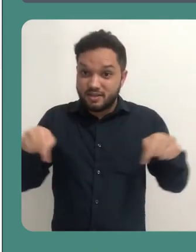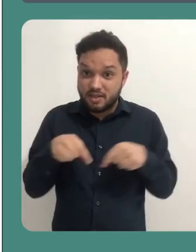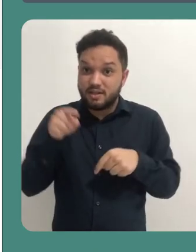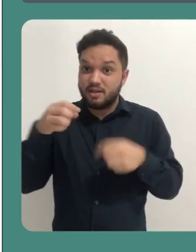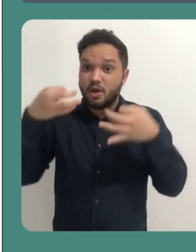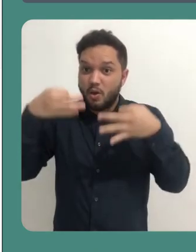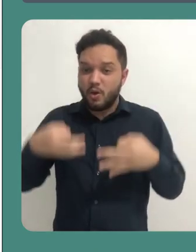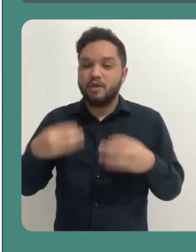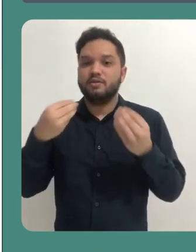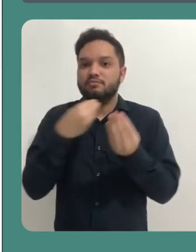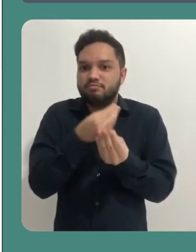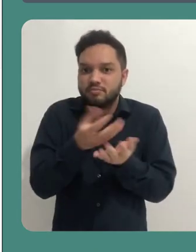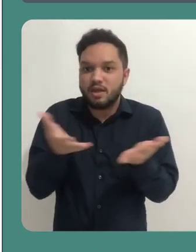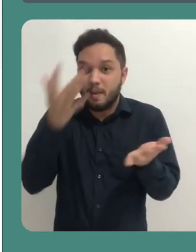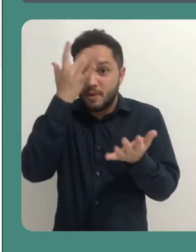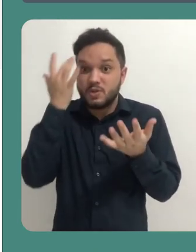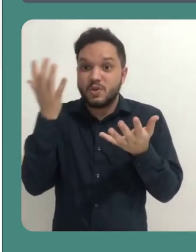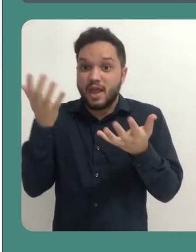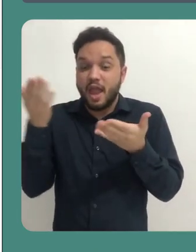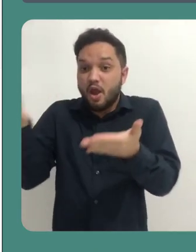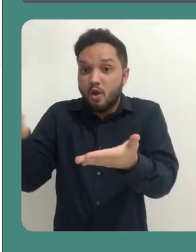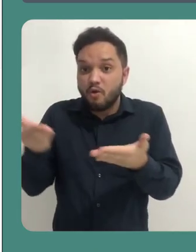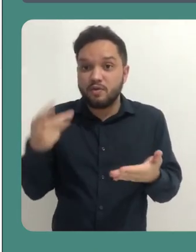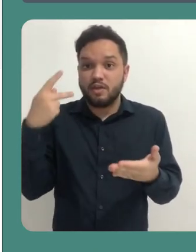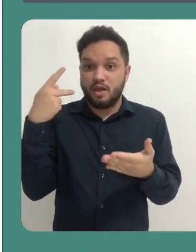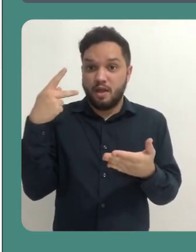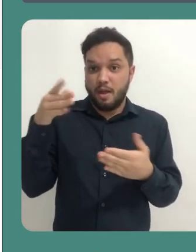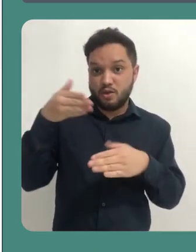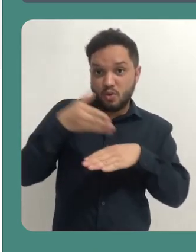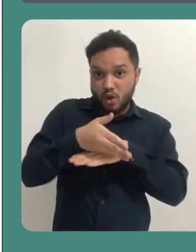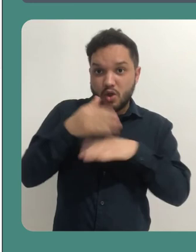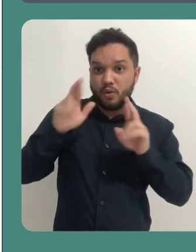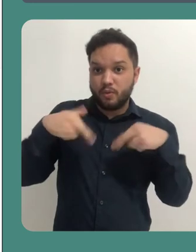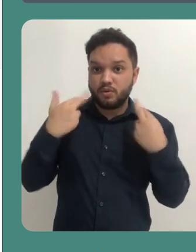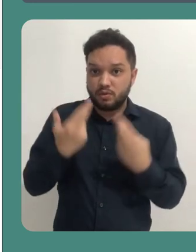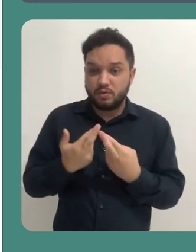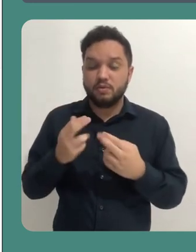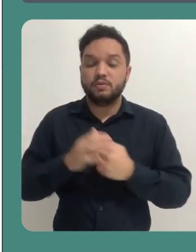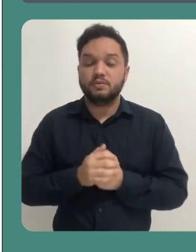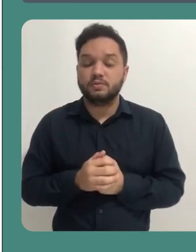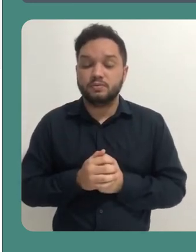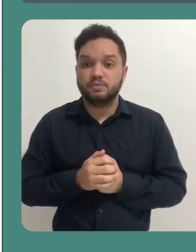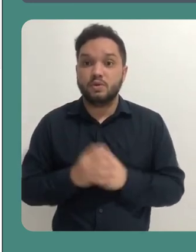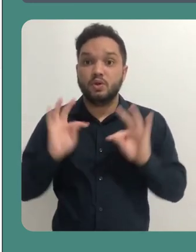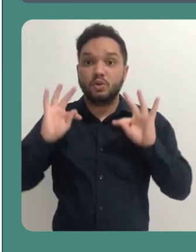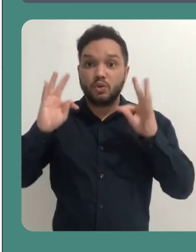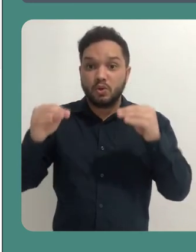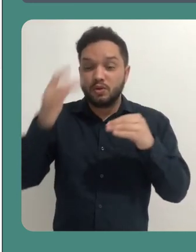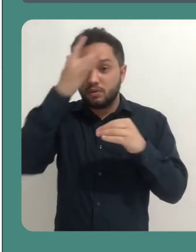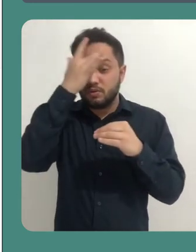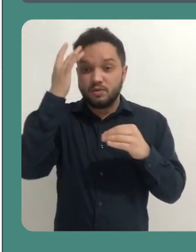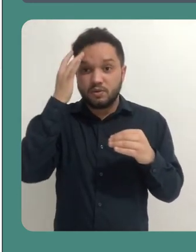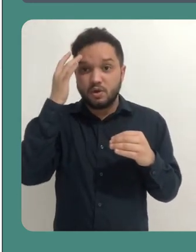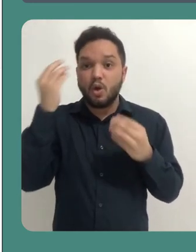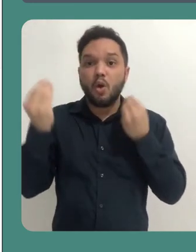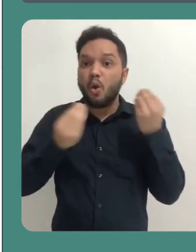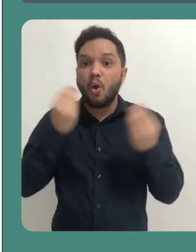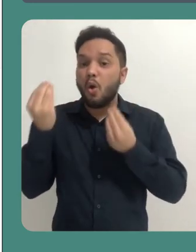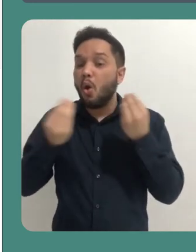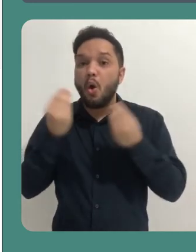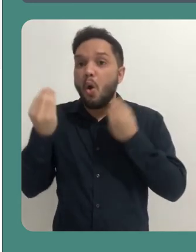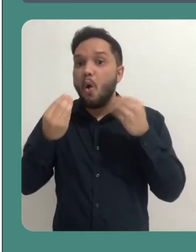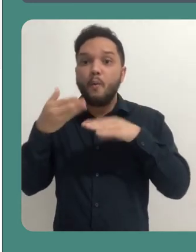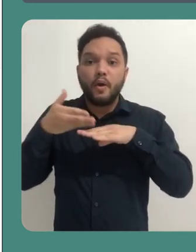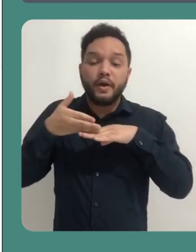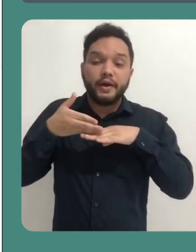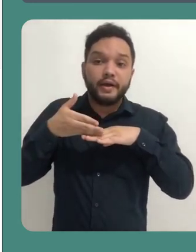correto que você precisa compartilhar com aqueles que você quer convidar para participar da sua reunião. Todos os usuários